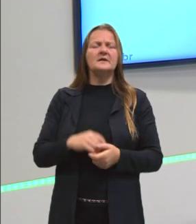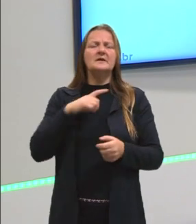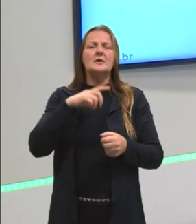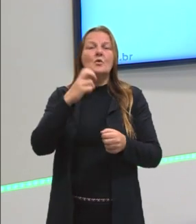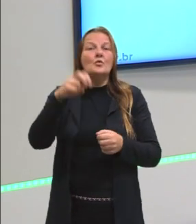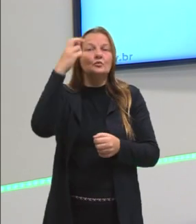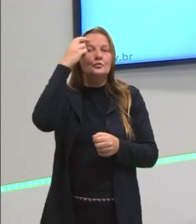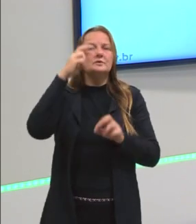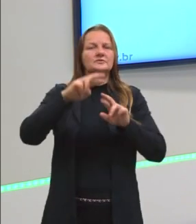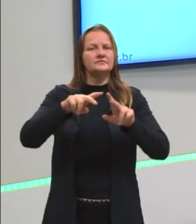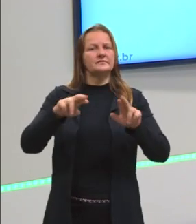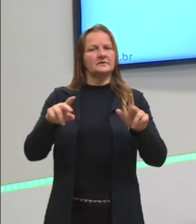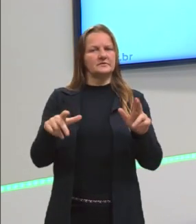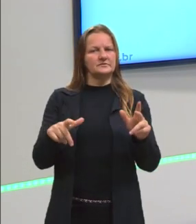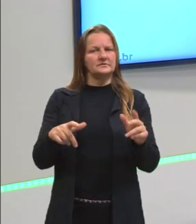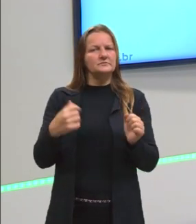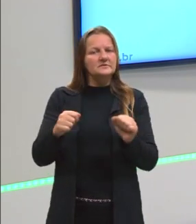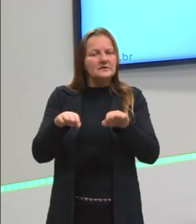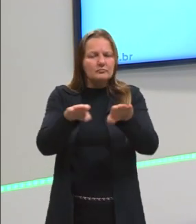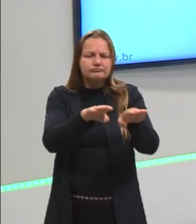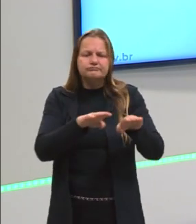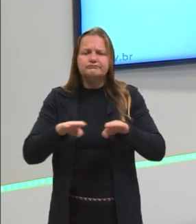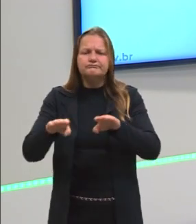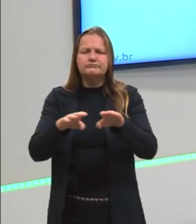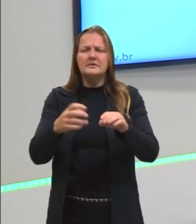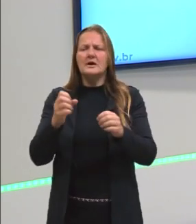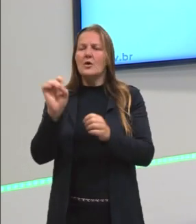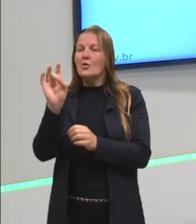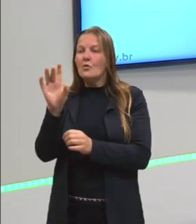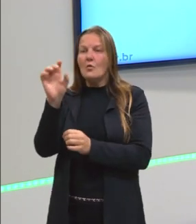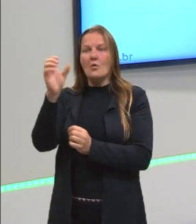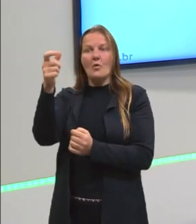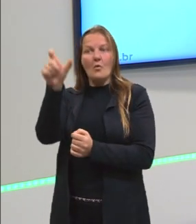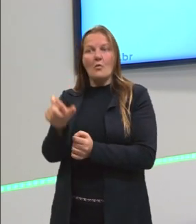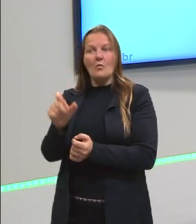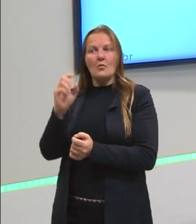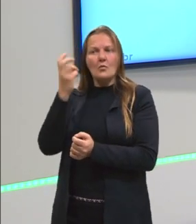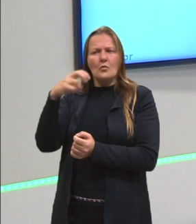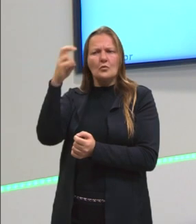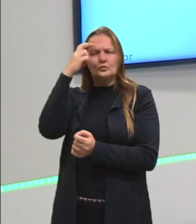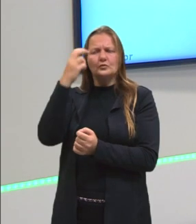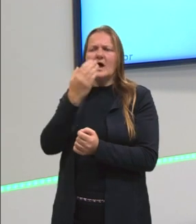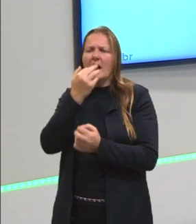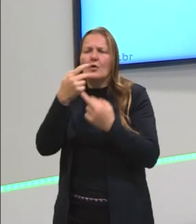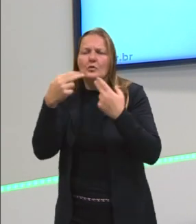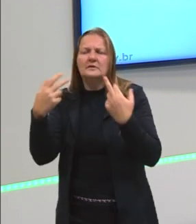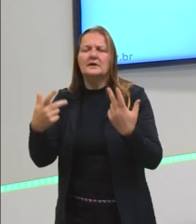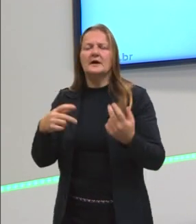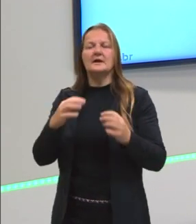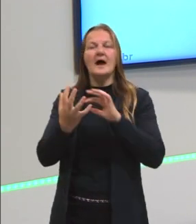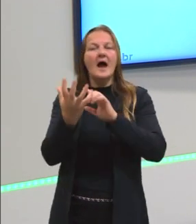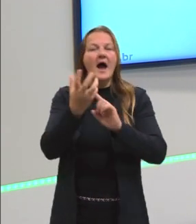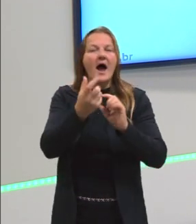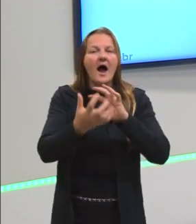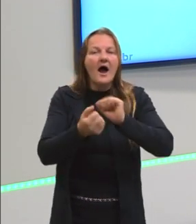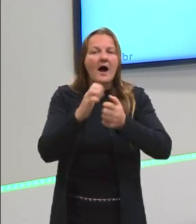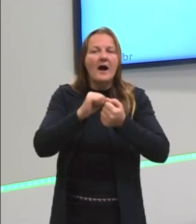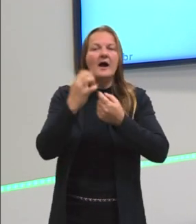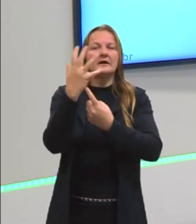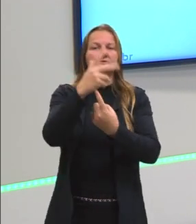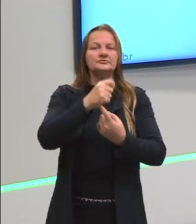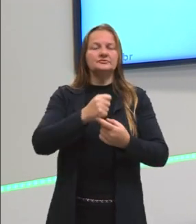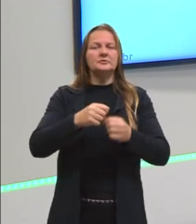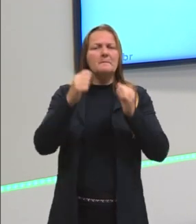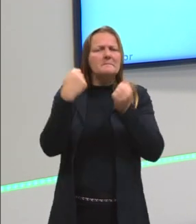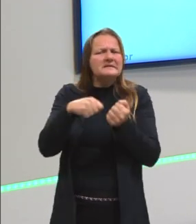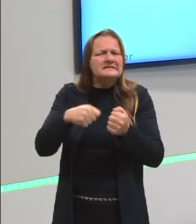culturas diferentes e cada cultura riquíssima com suas informações, sua culinária, sua arte. Então, acho que isso que nós temos que ter e